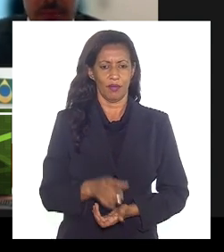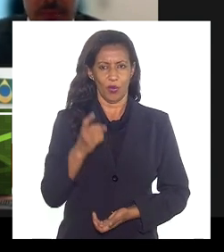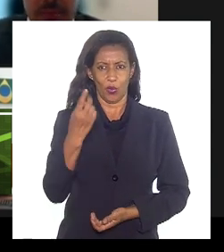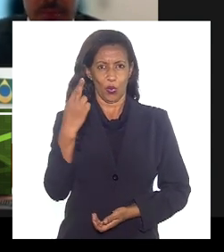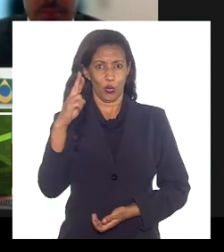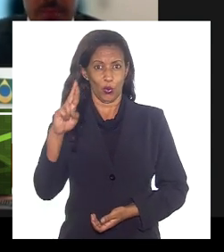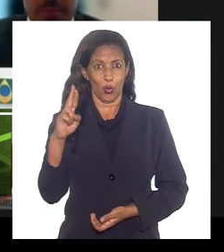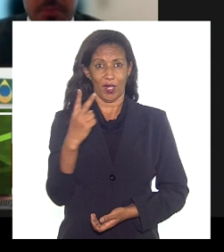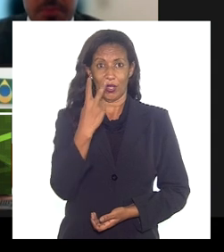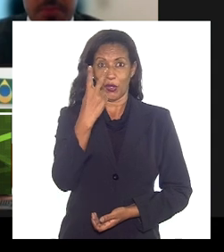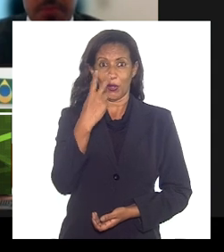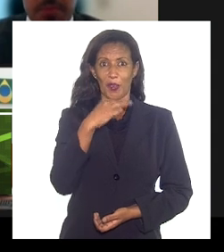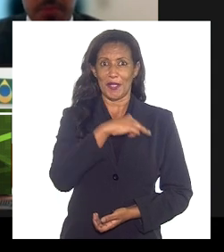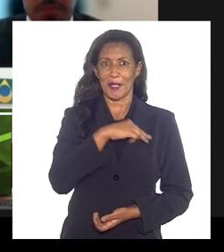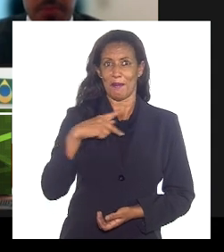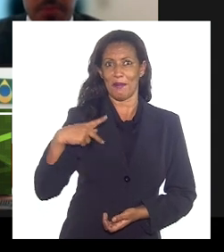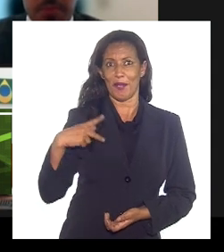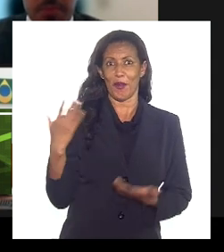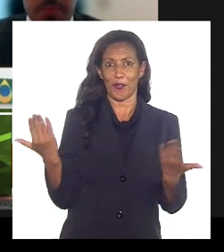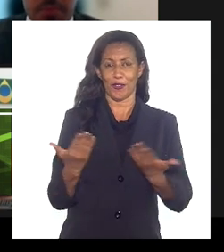dois Ministérios Públicos aqui.